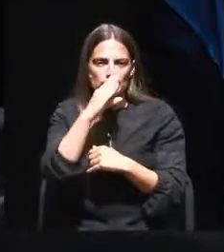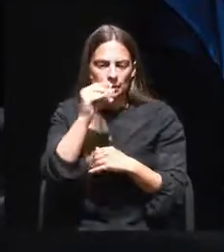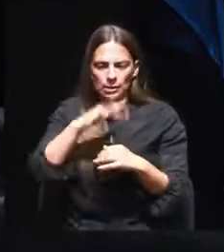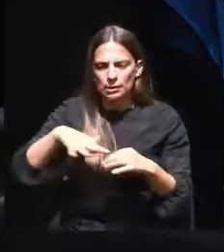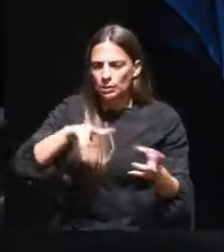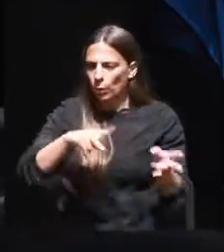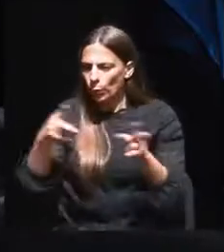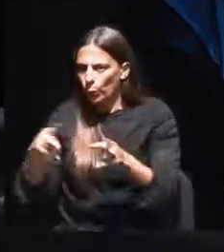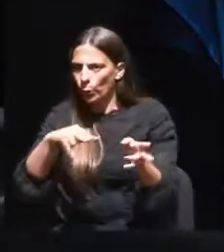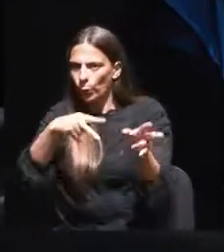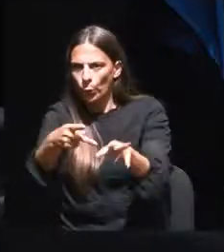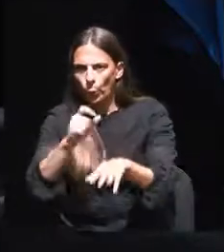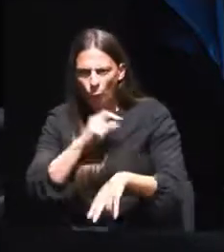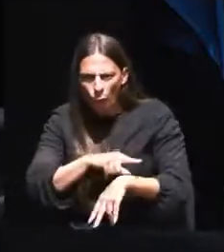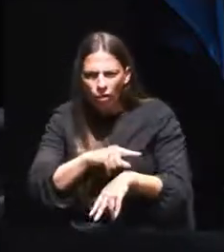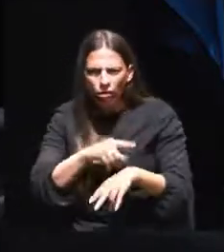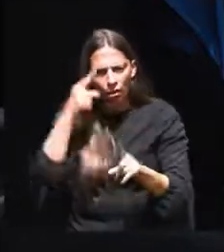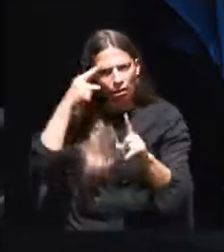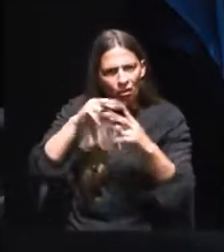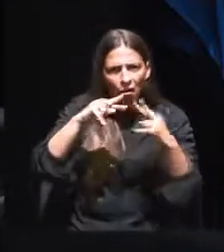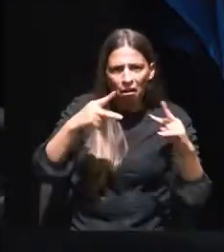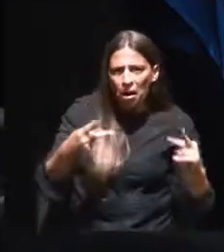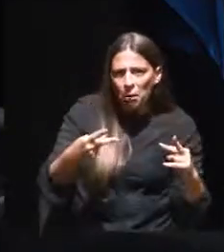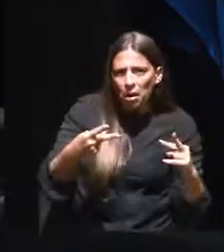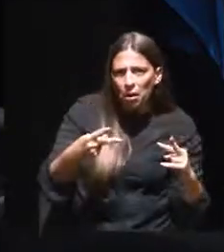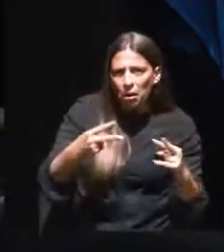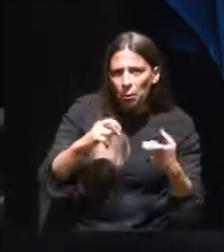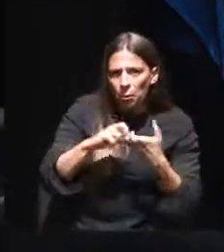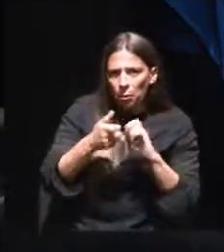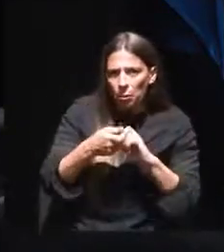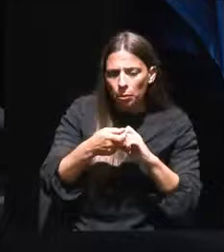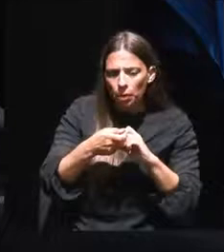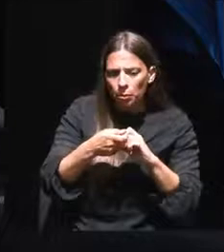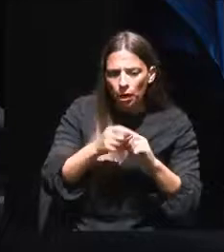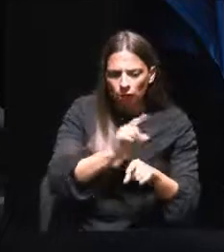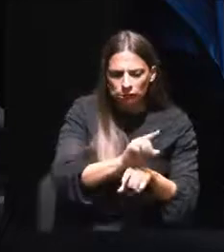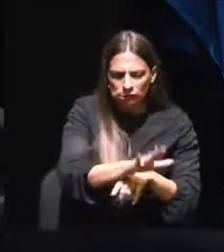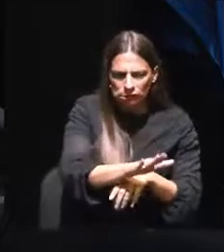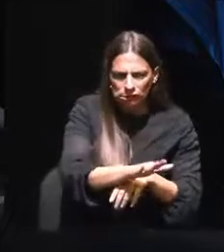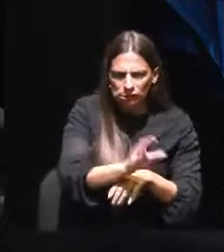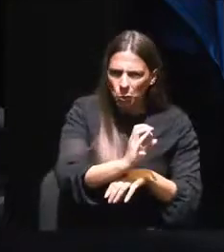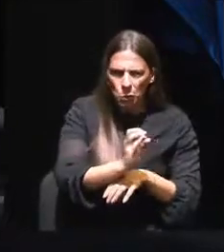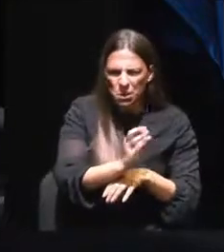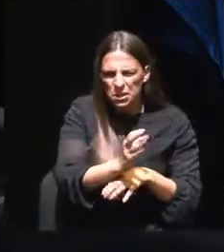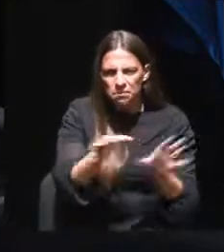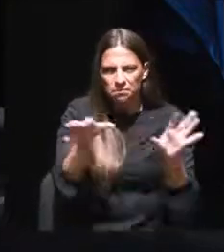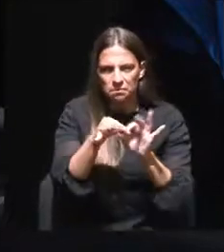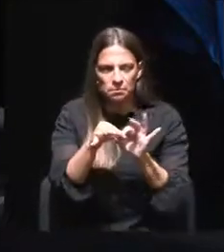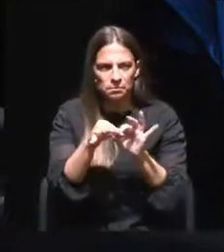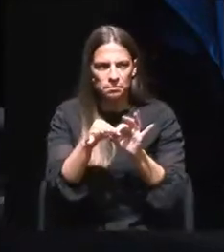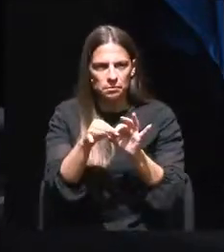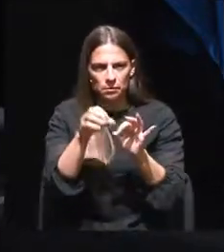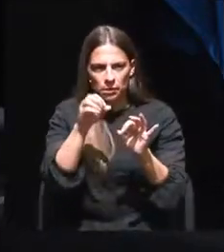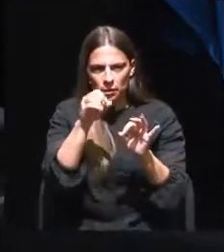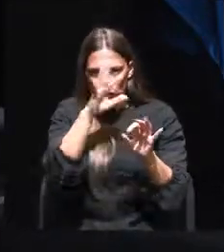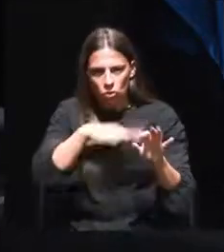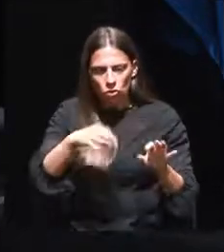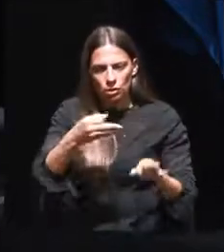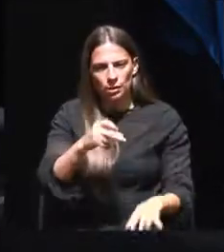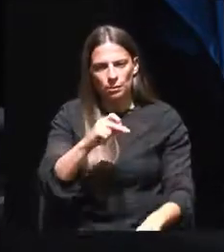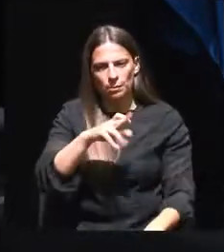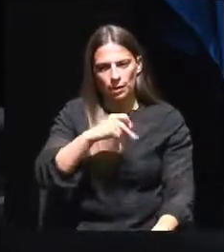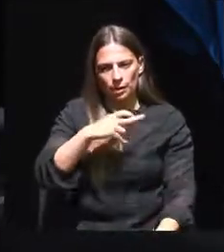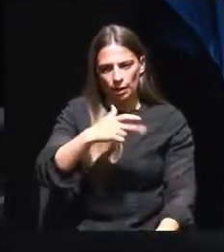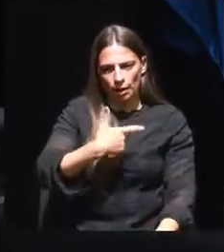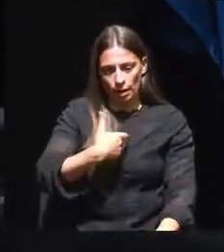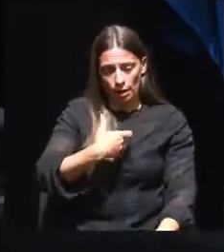localizações ou para a Câmara Municipal de Lisboa, não há problema em manter estas opções, nomeadamente no que diz respeito ao Jardim da Parada e